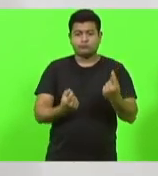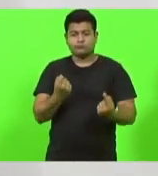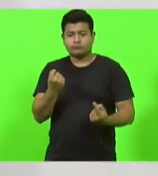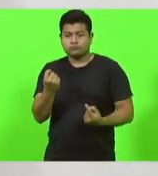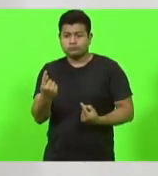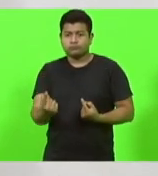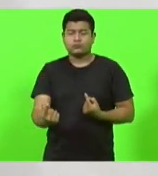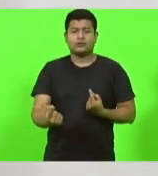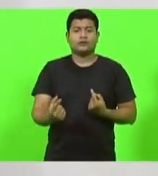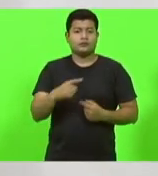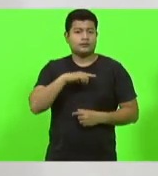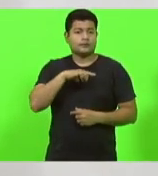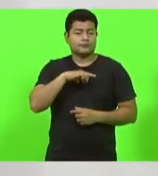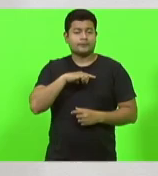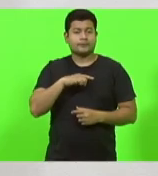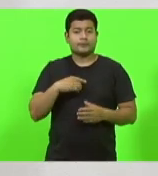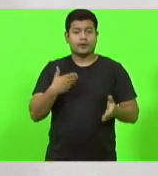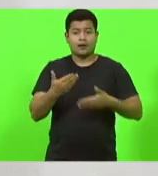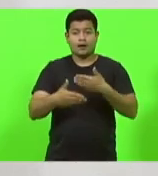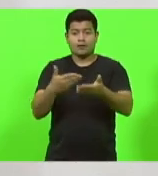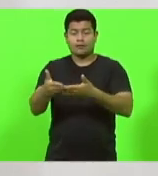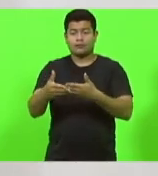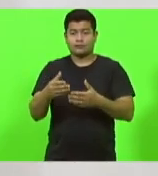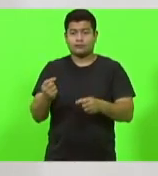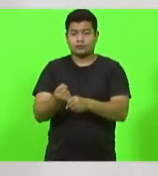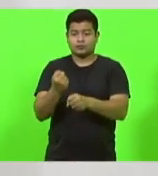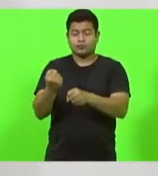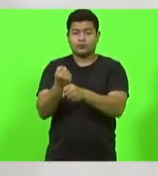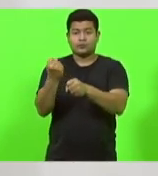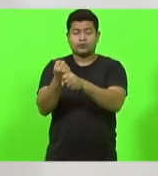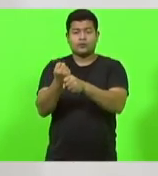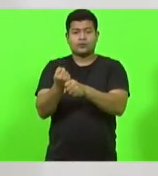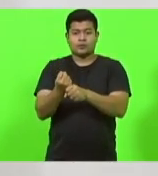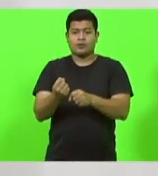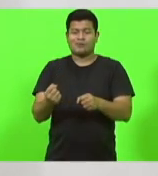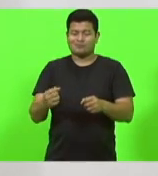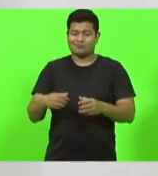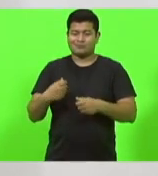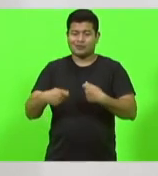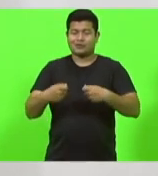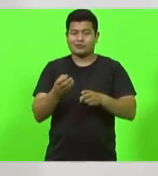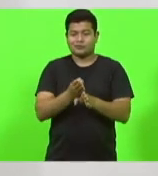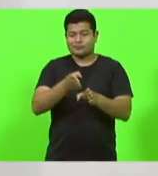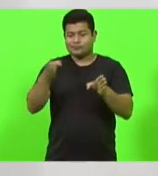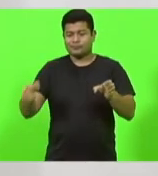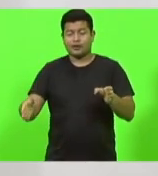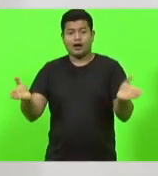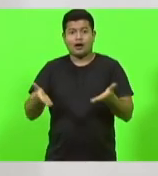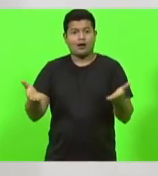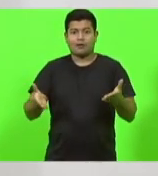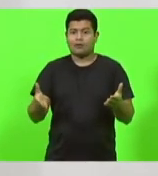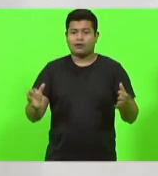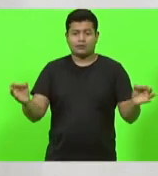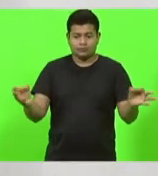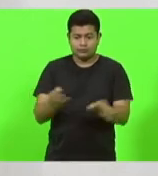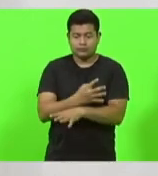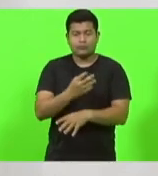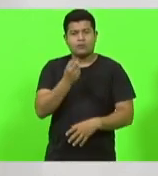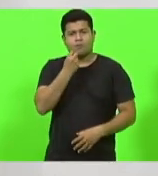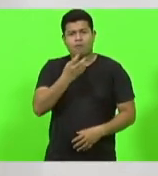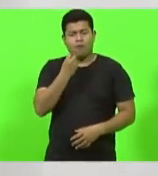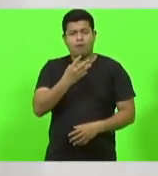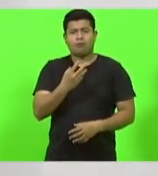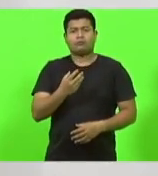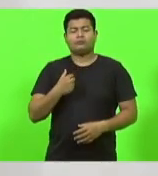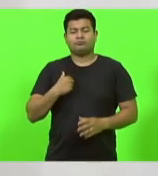o trânsito, a obra se estendeu um pouco mais e agora liberada. Então parabéns e isso é uma grande notícia, uma grande